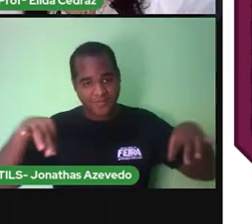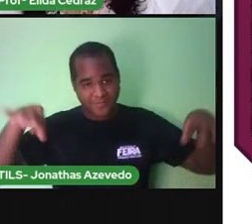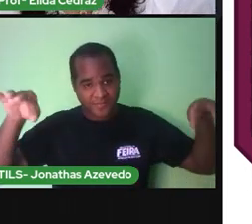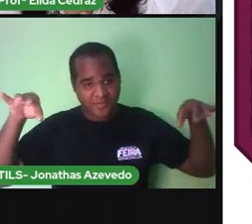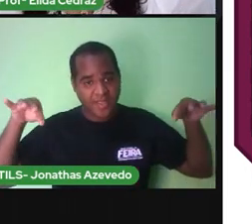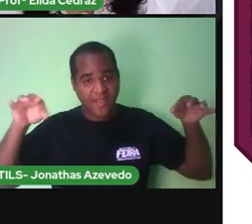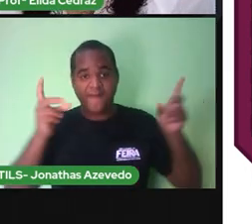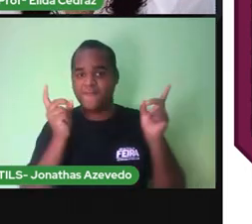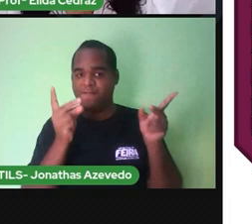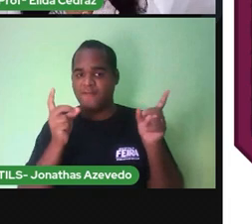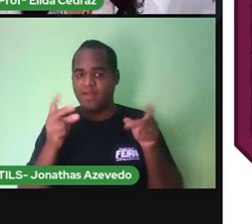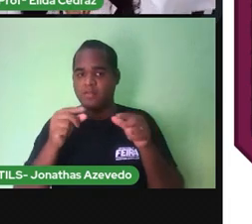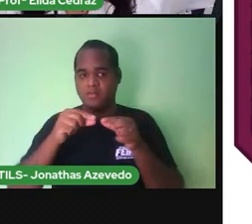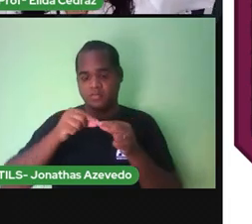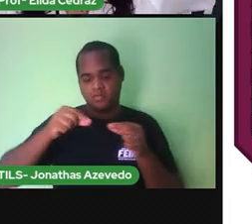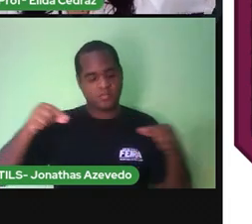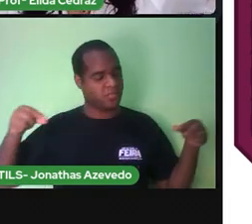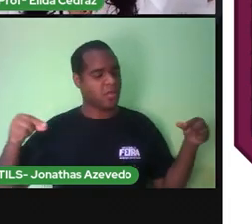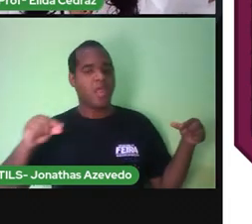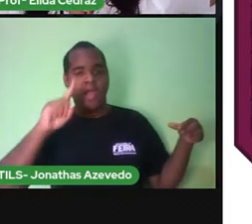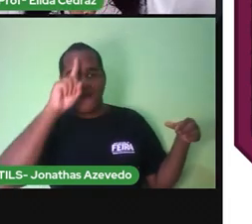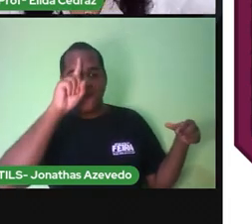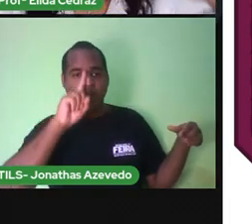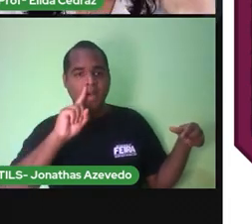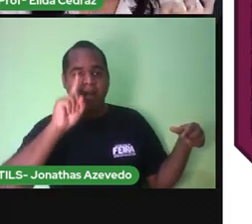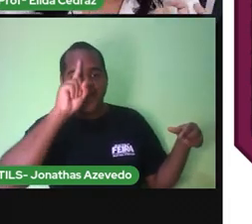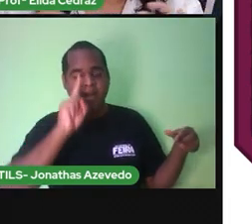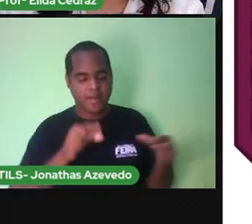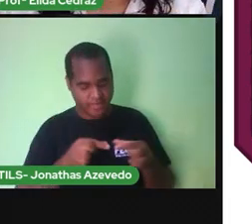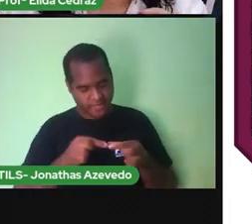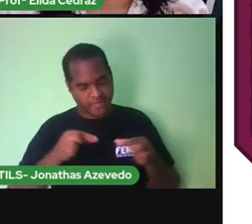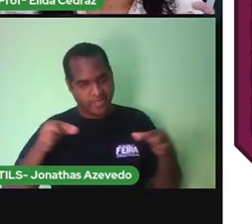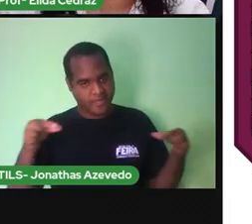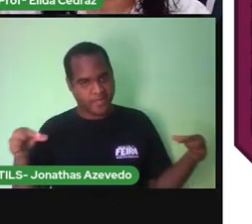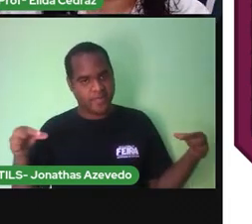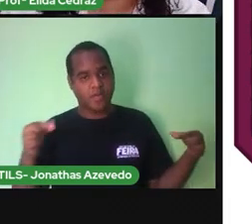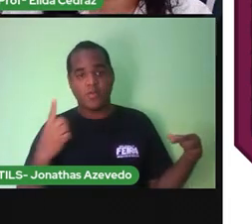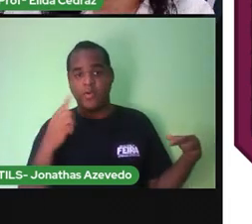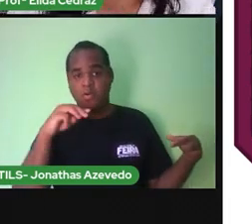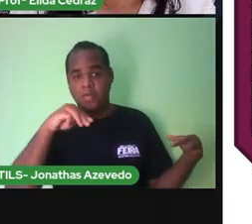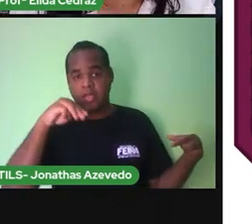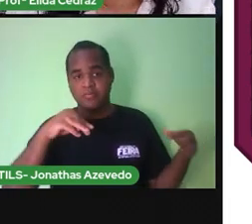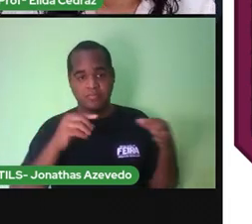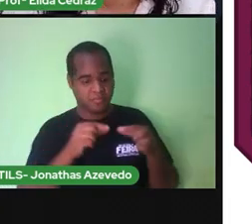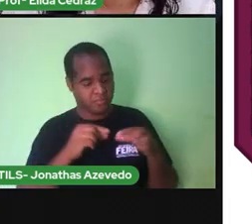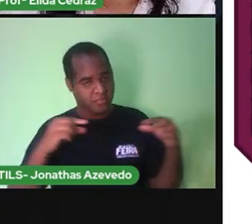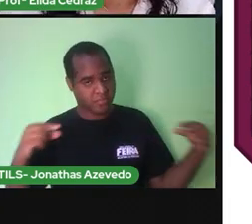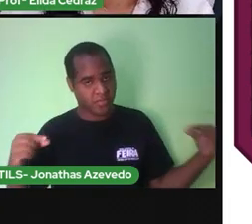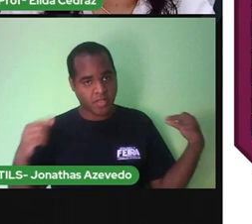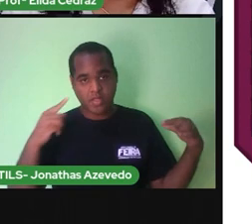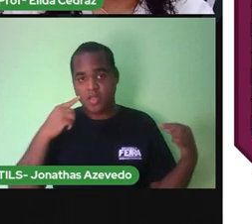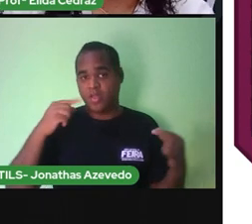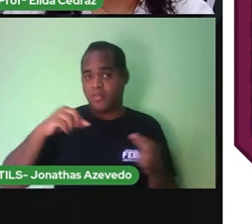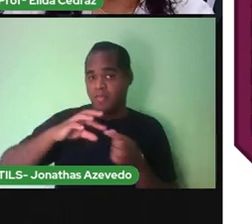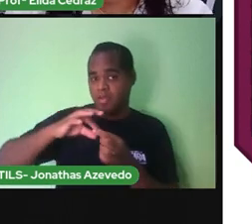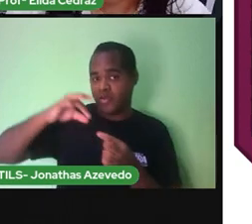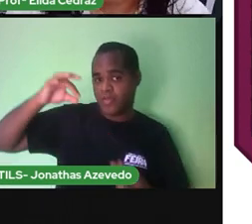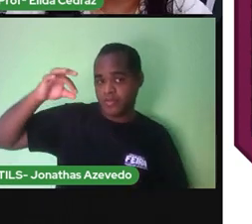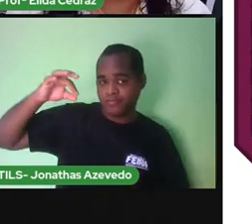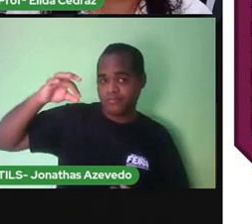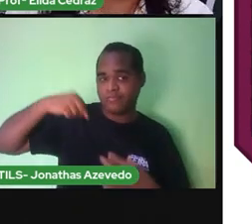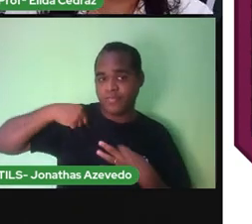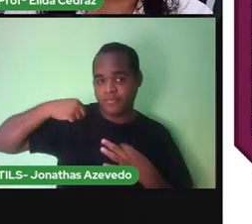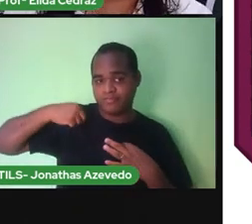Bem É um metro Certinho Uma régua amarelinha E ela só tem Um metro O vendedor usa Para medir os tecidos